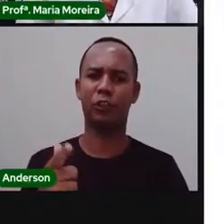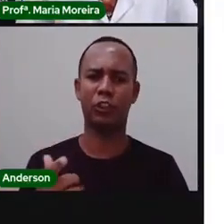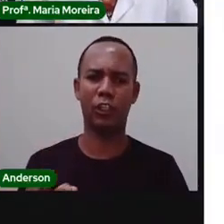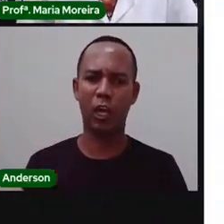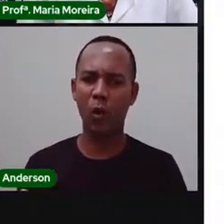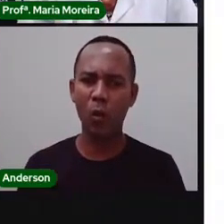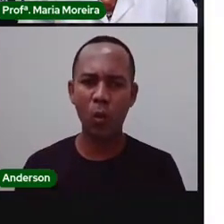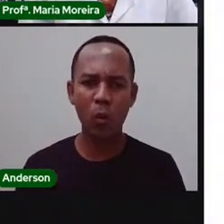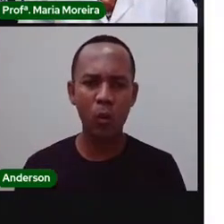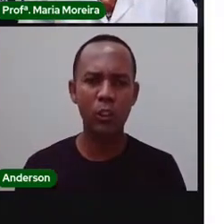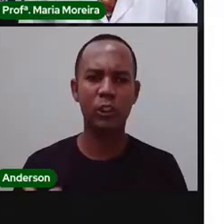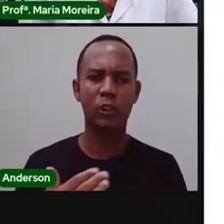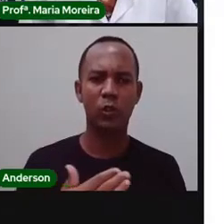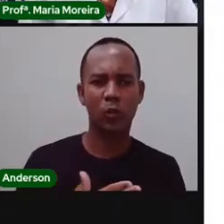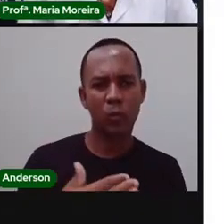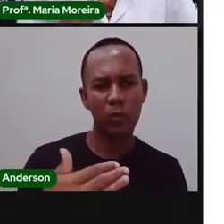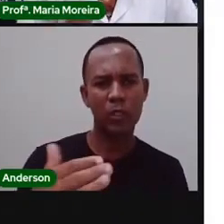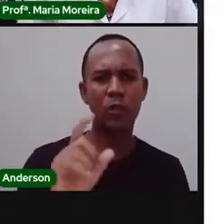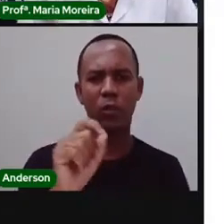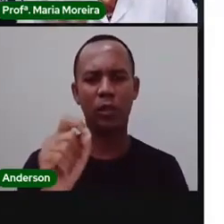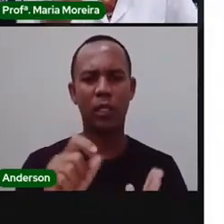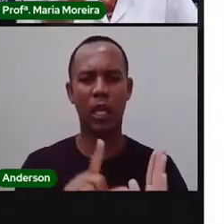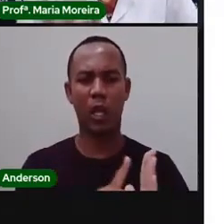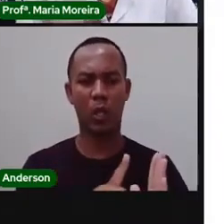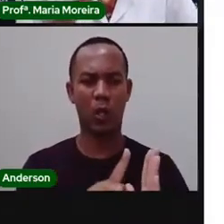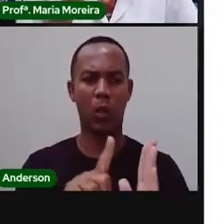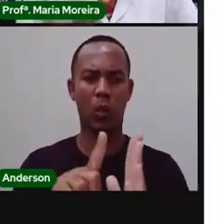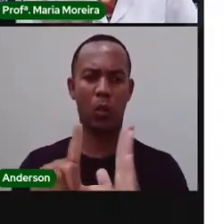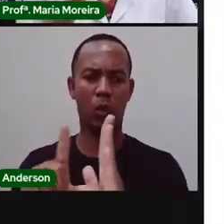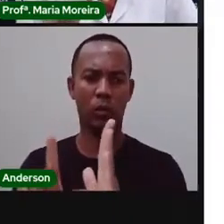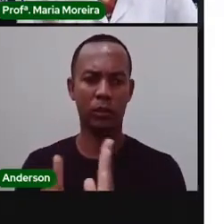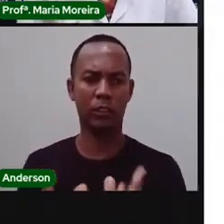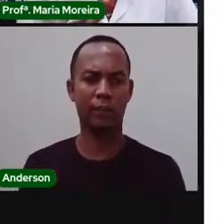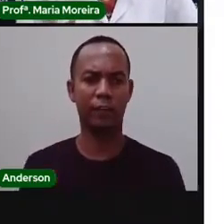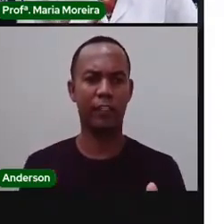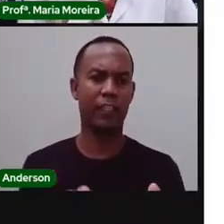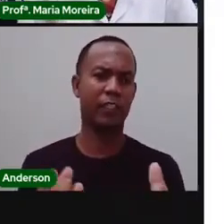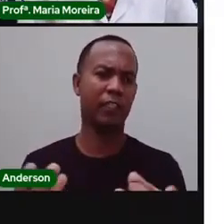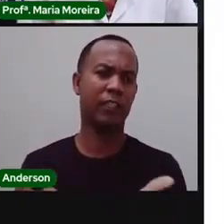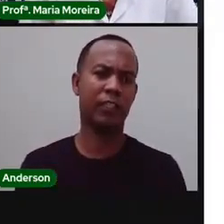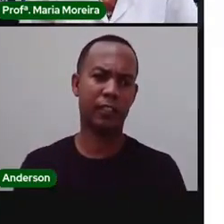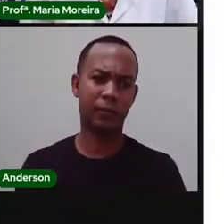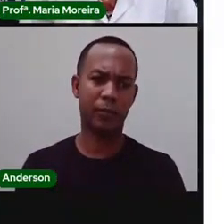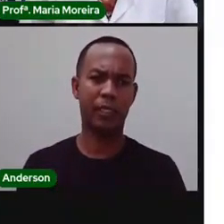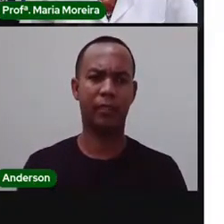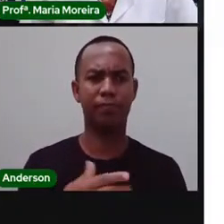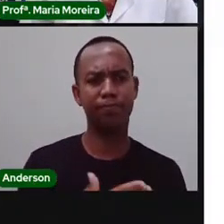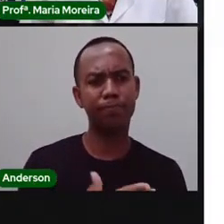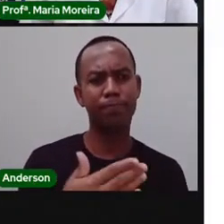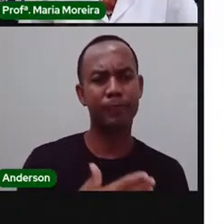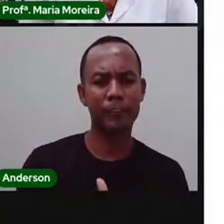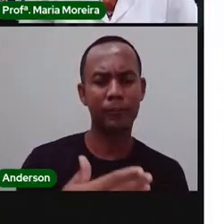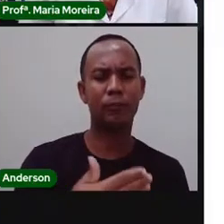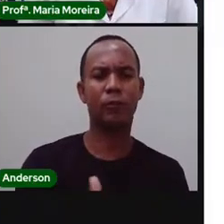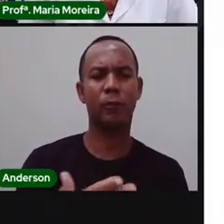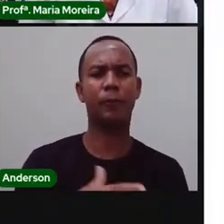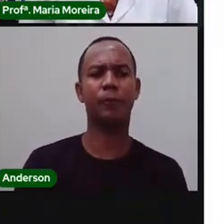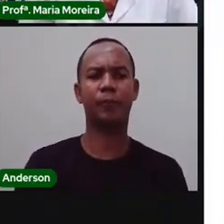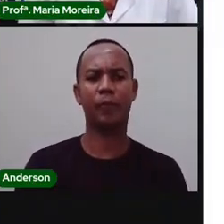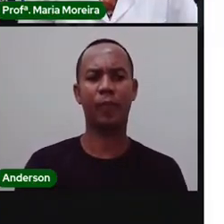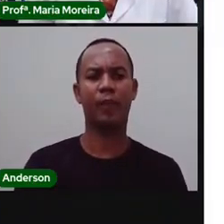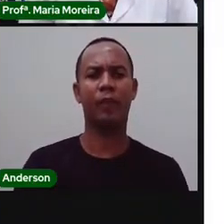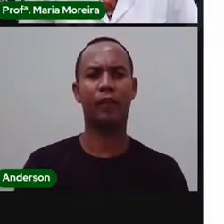onde começam a ser instaladas essas casas comerciais, porque feira, ela é sustentada basicamente a partir do comércio. Para